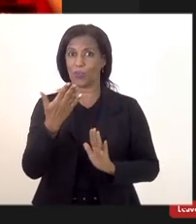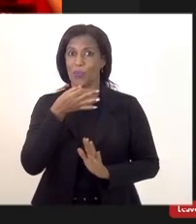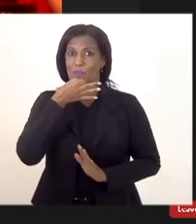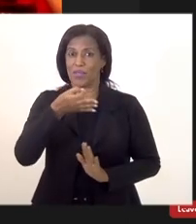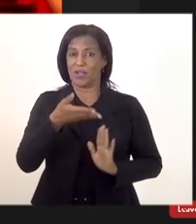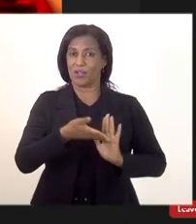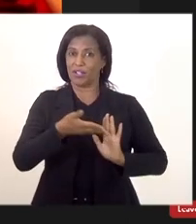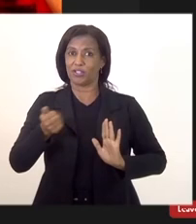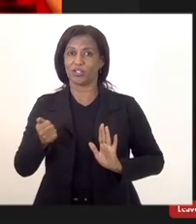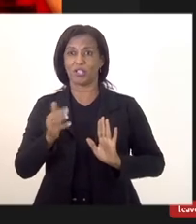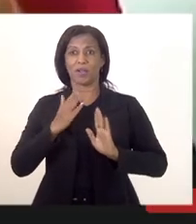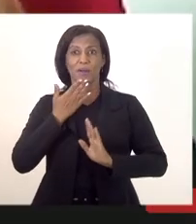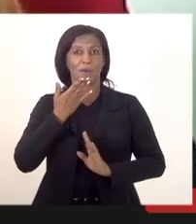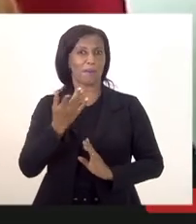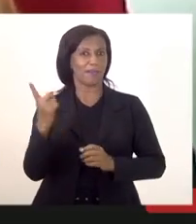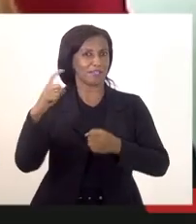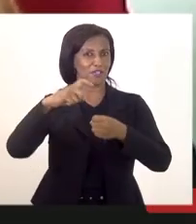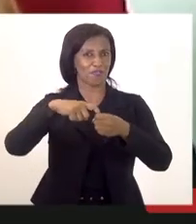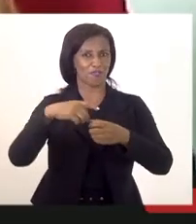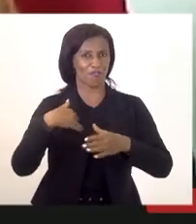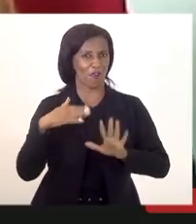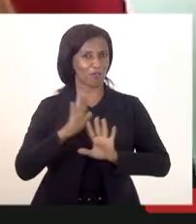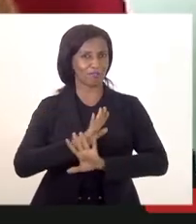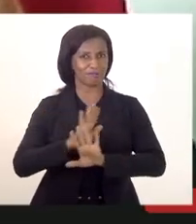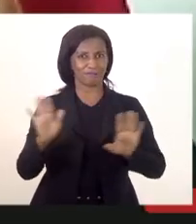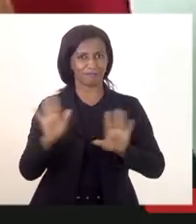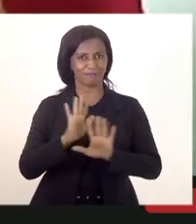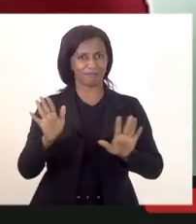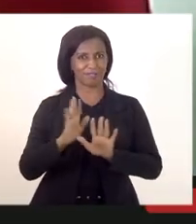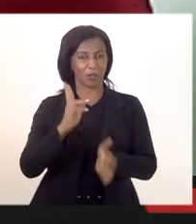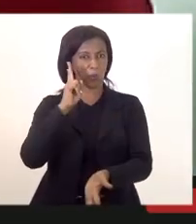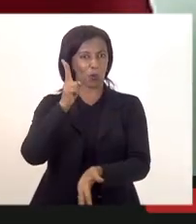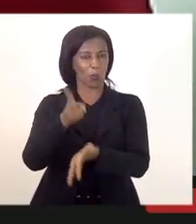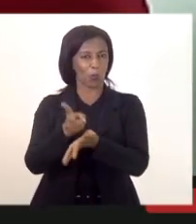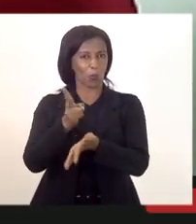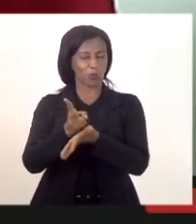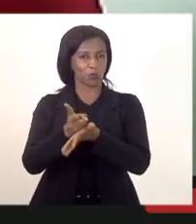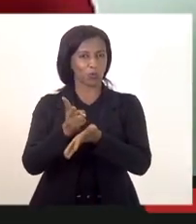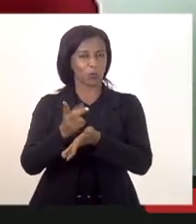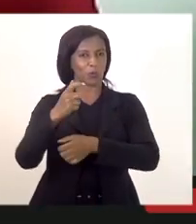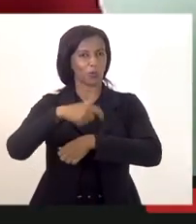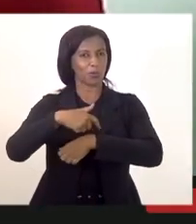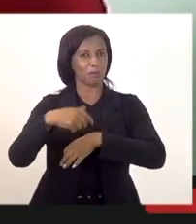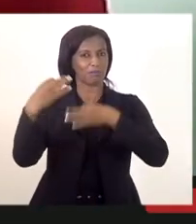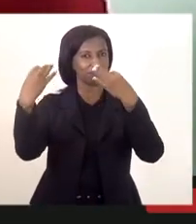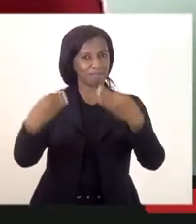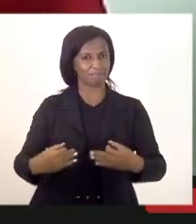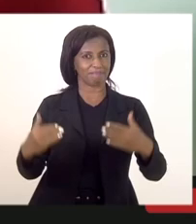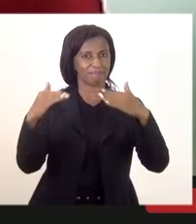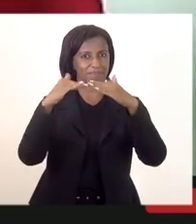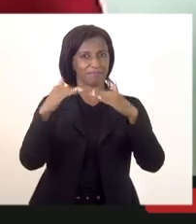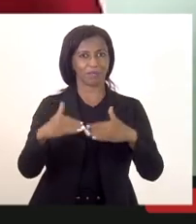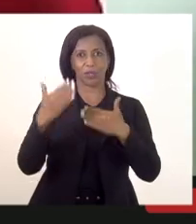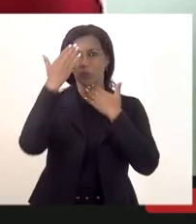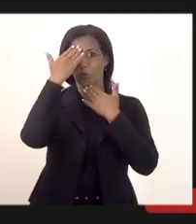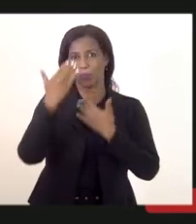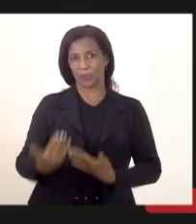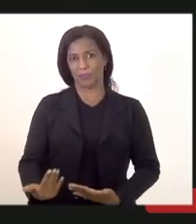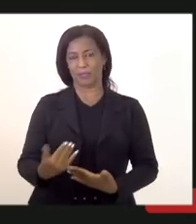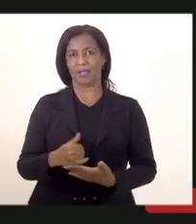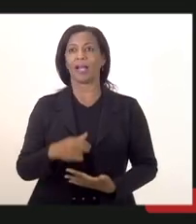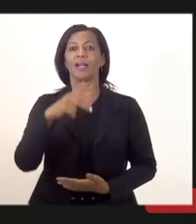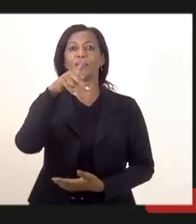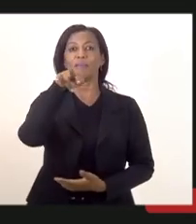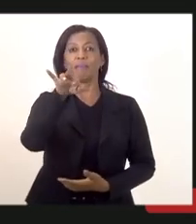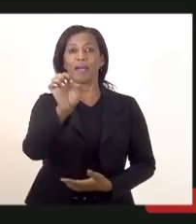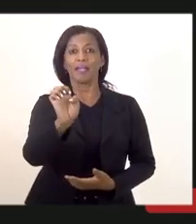que não peça de volta o procedimento e toque no prazo já determinado por favor e obrigado aí pega a sua